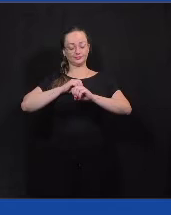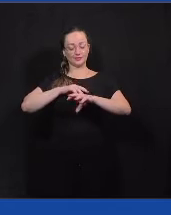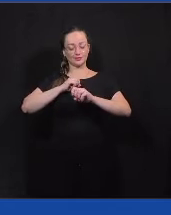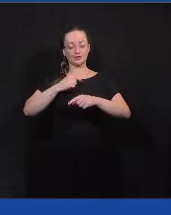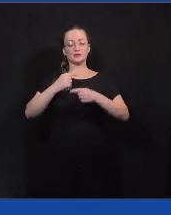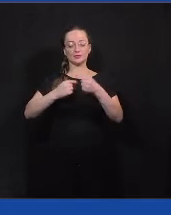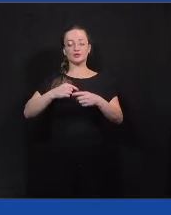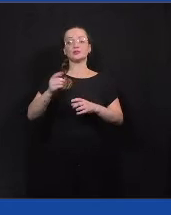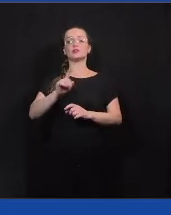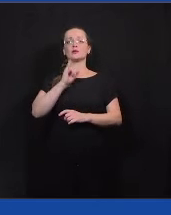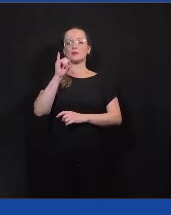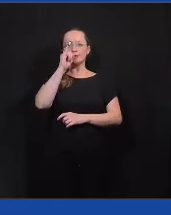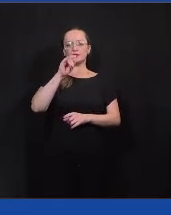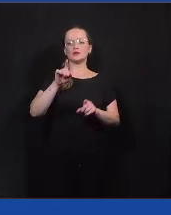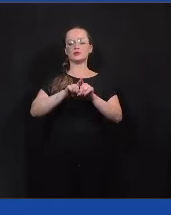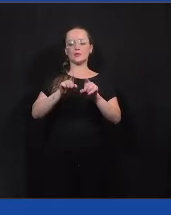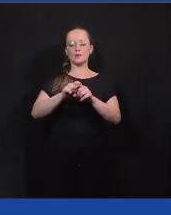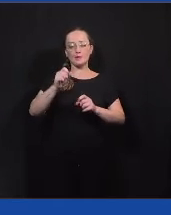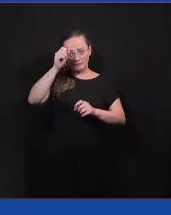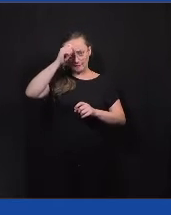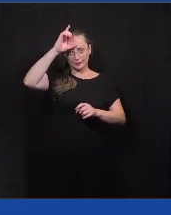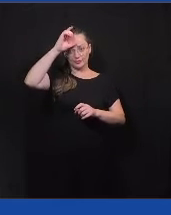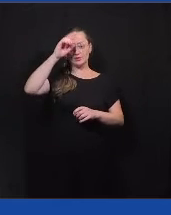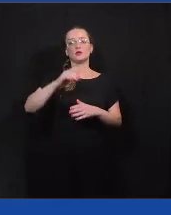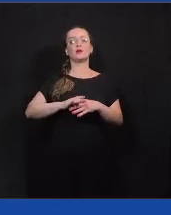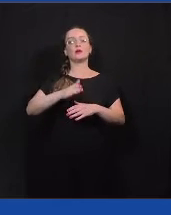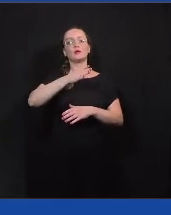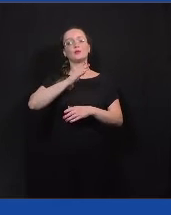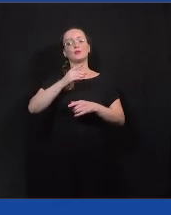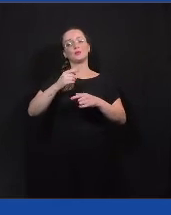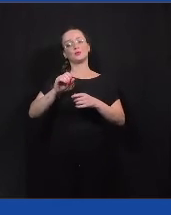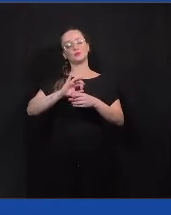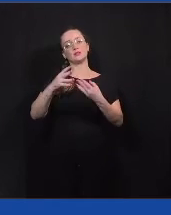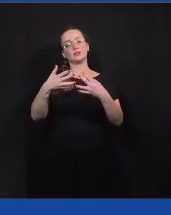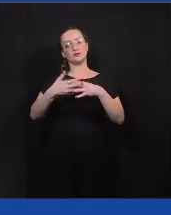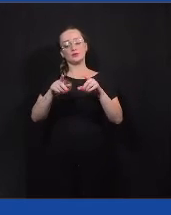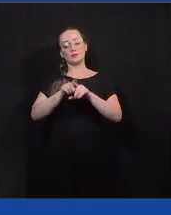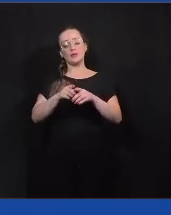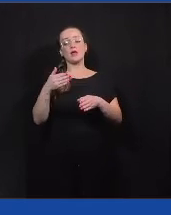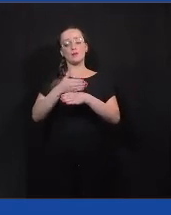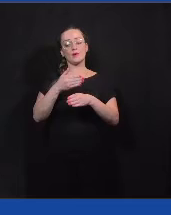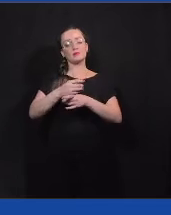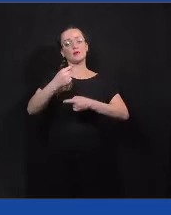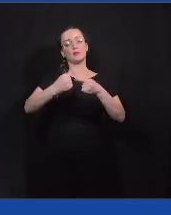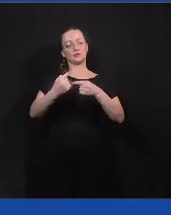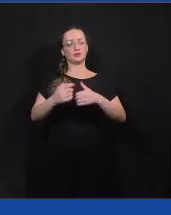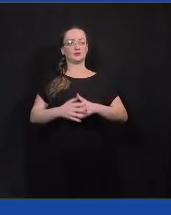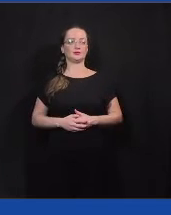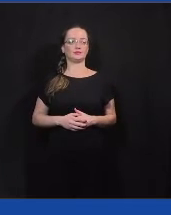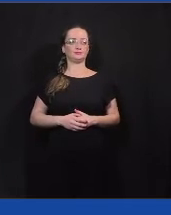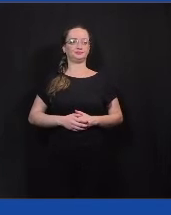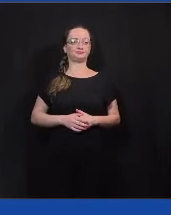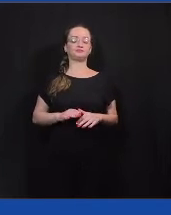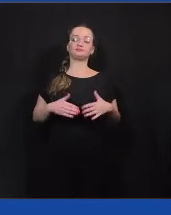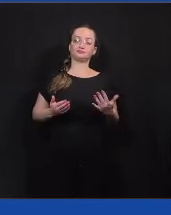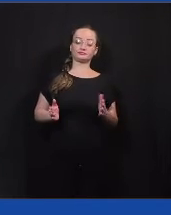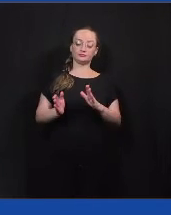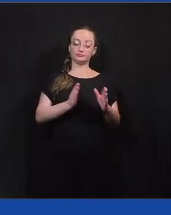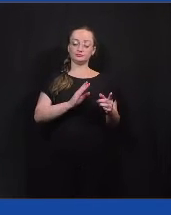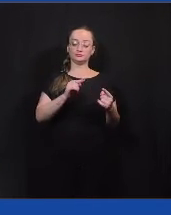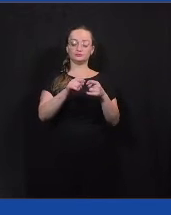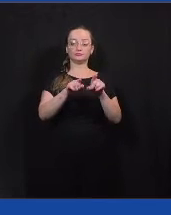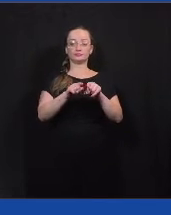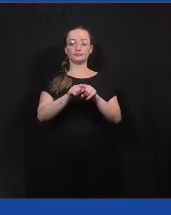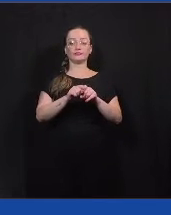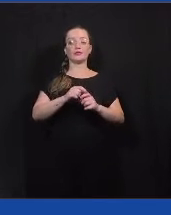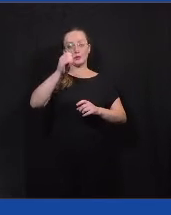da consciência e do engajamento na política. Então, o aumento do conhecimento, além disso, como objetivo, aumentar